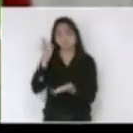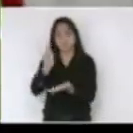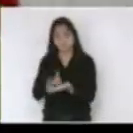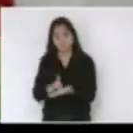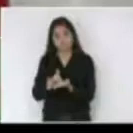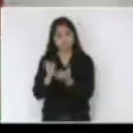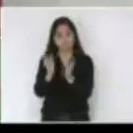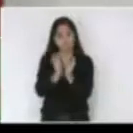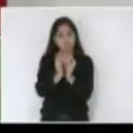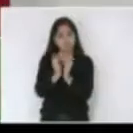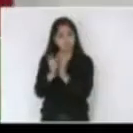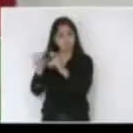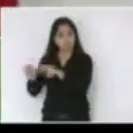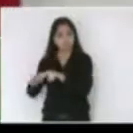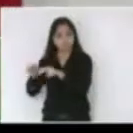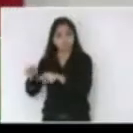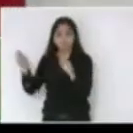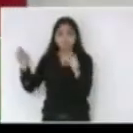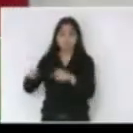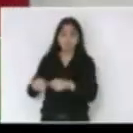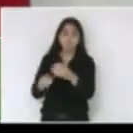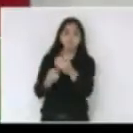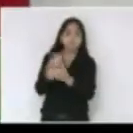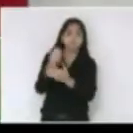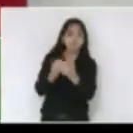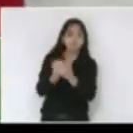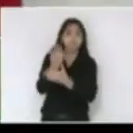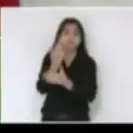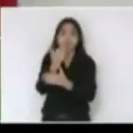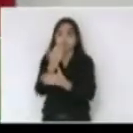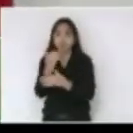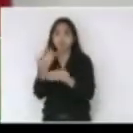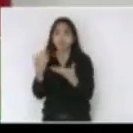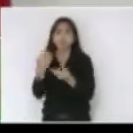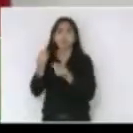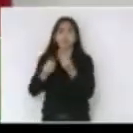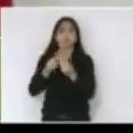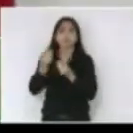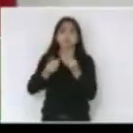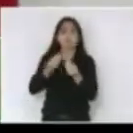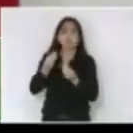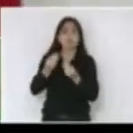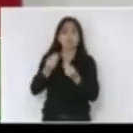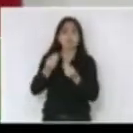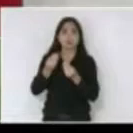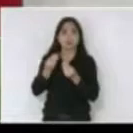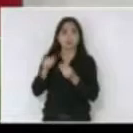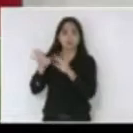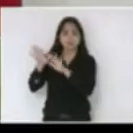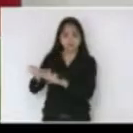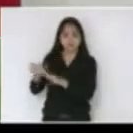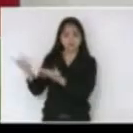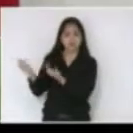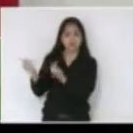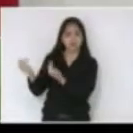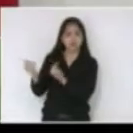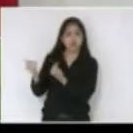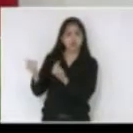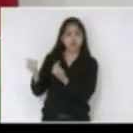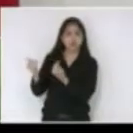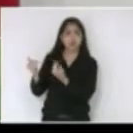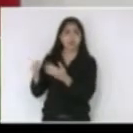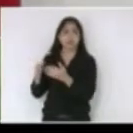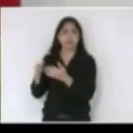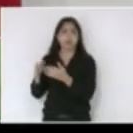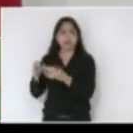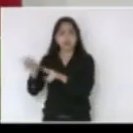produtor tenha cada vez mais condições de produzir é inadmissível como é que nós vamos querer fixar o jovem lá no campo se ele não